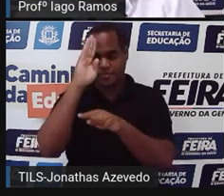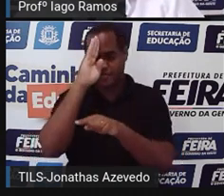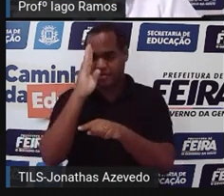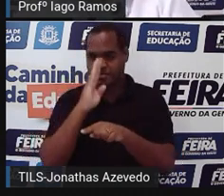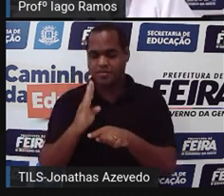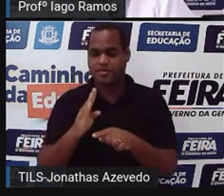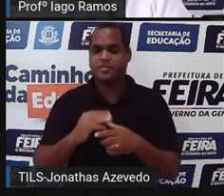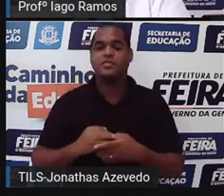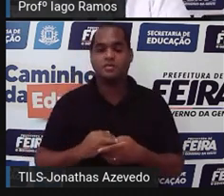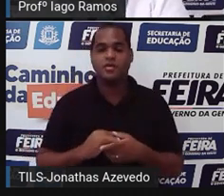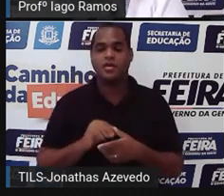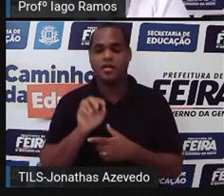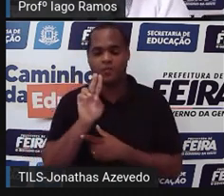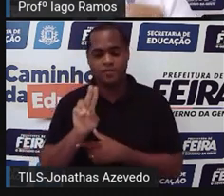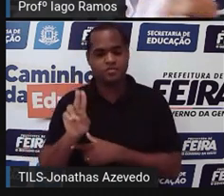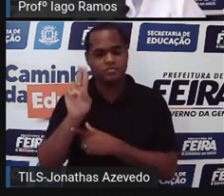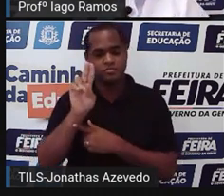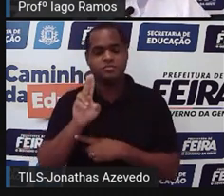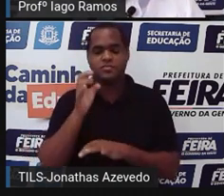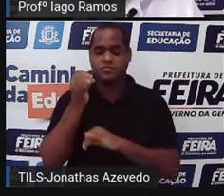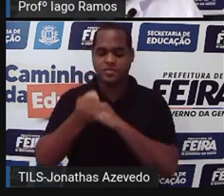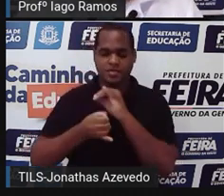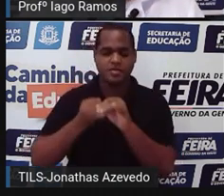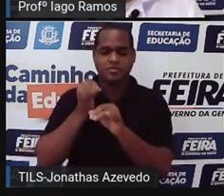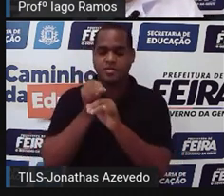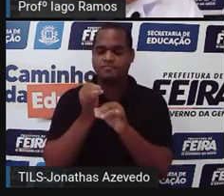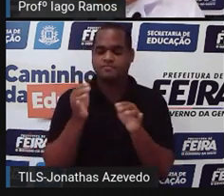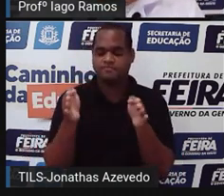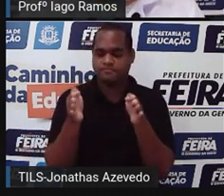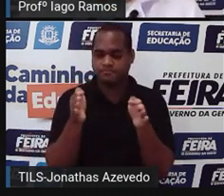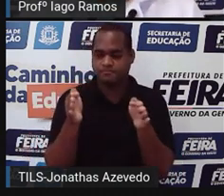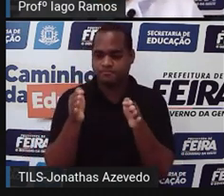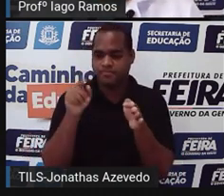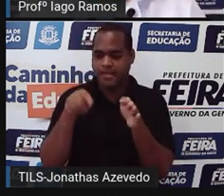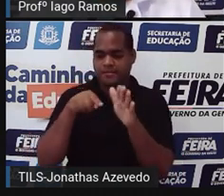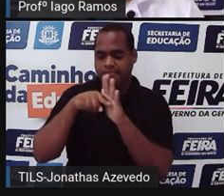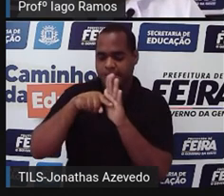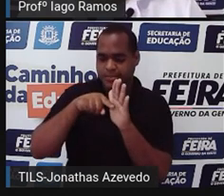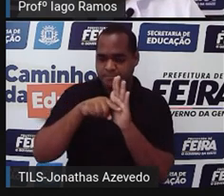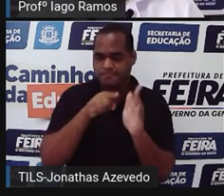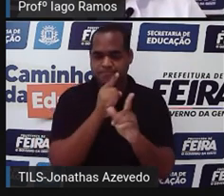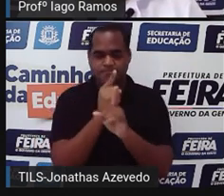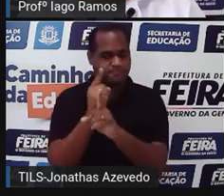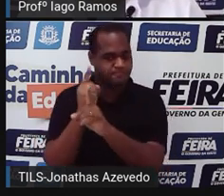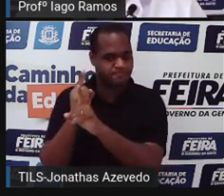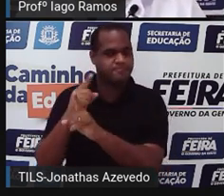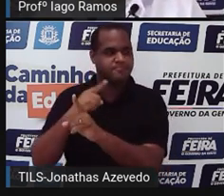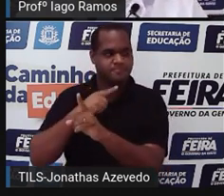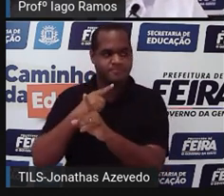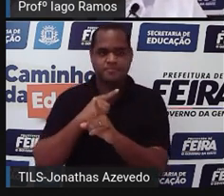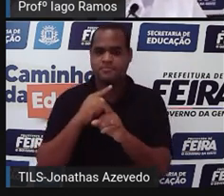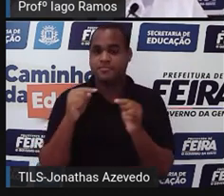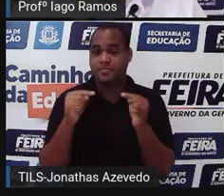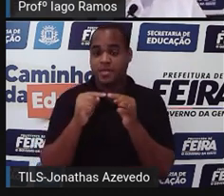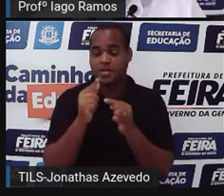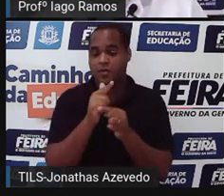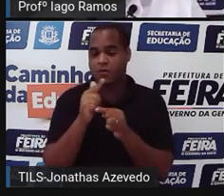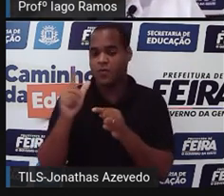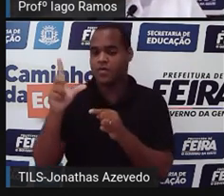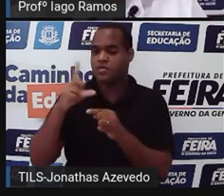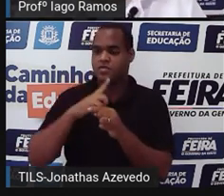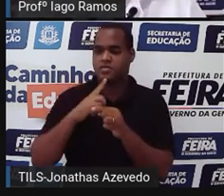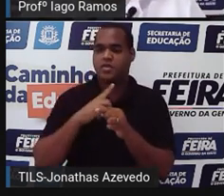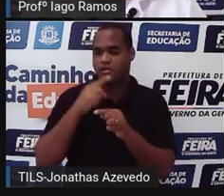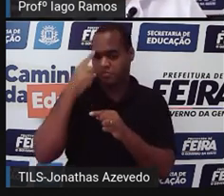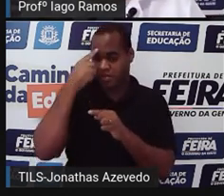estavam usando internet até esse período que a pesquisa foi feita. E tem uma outra partezinha